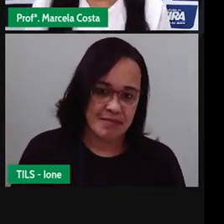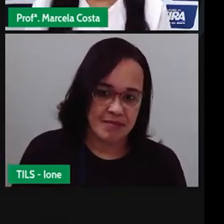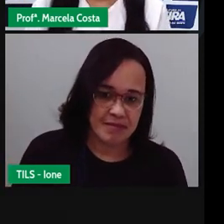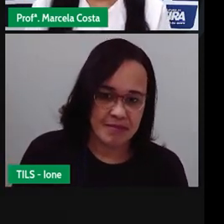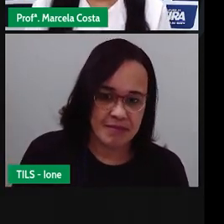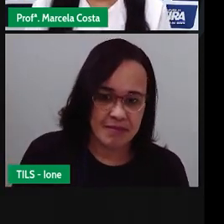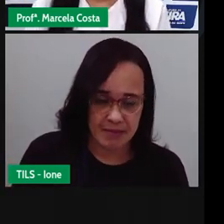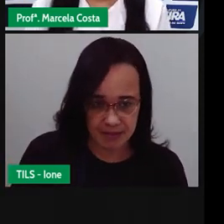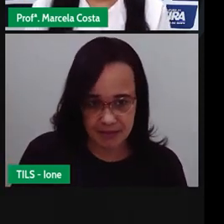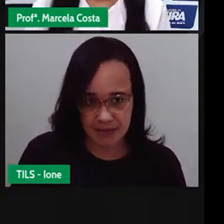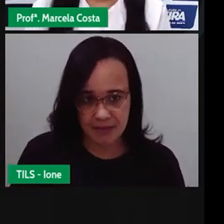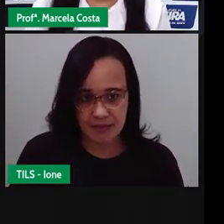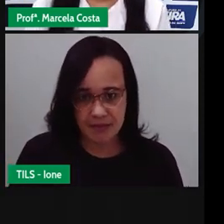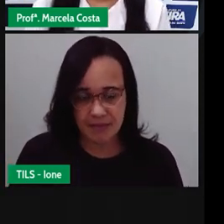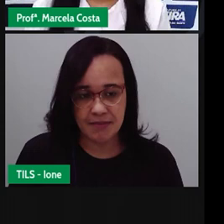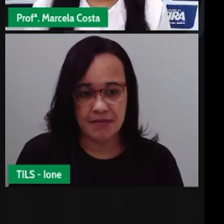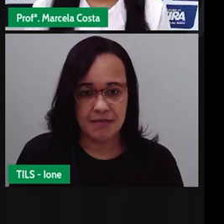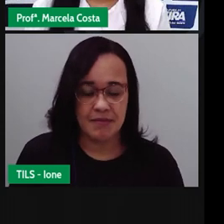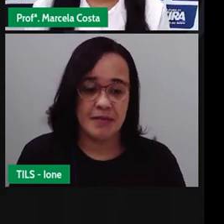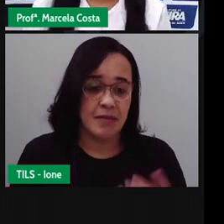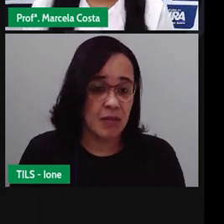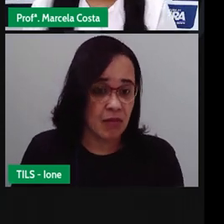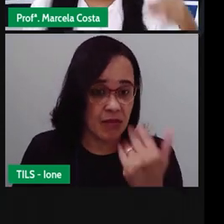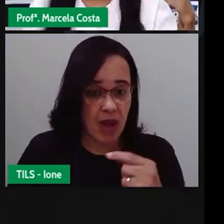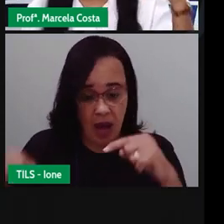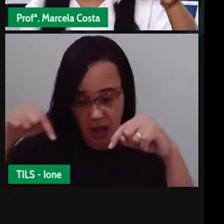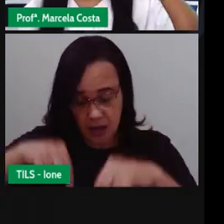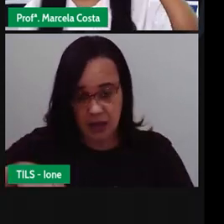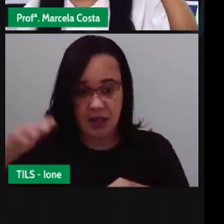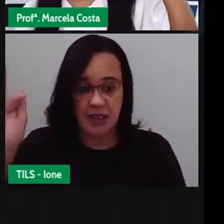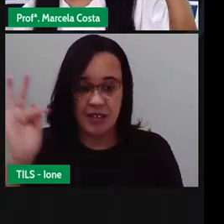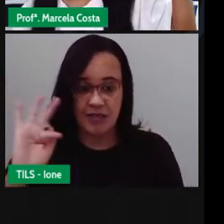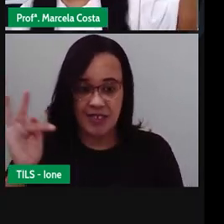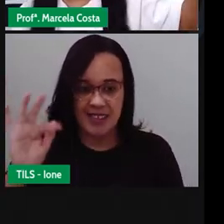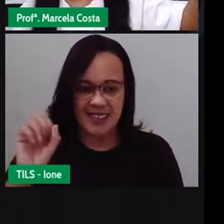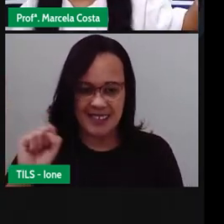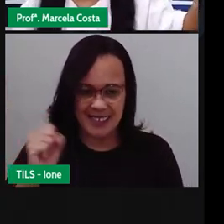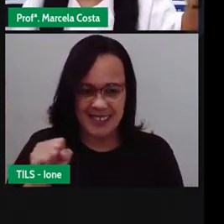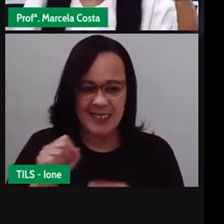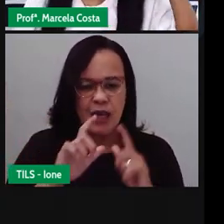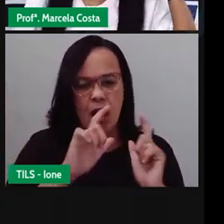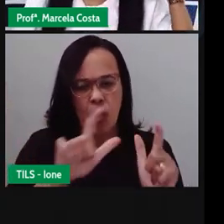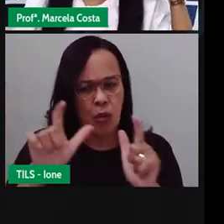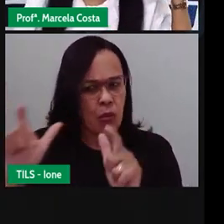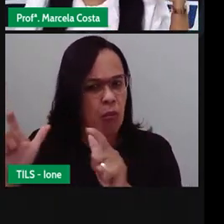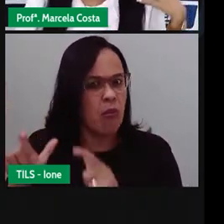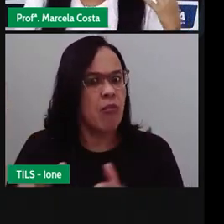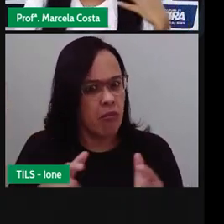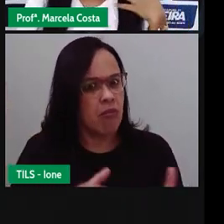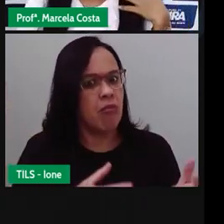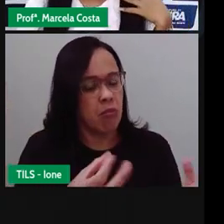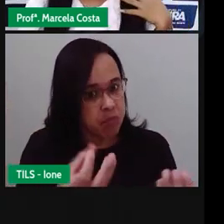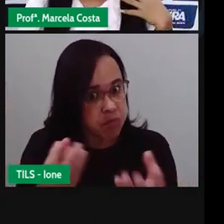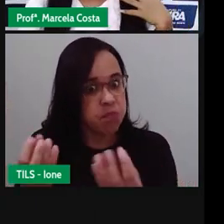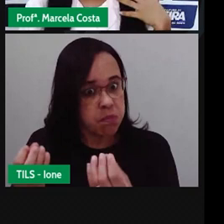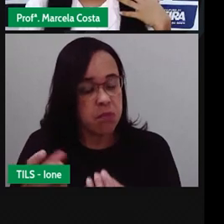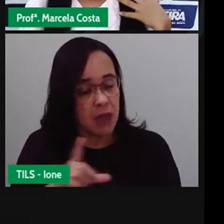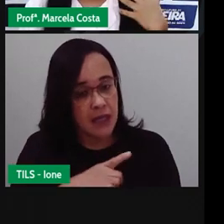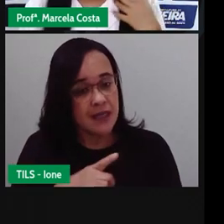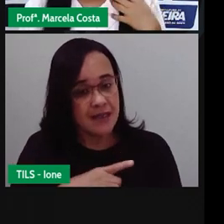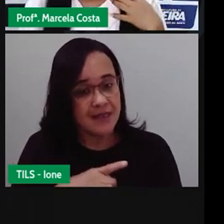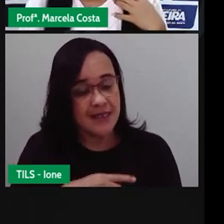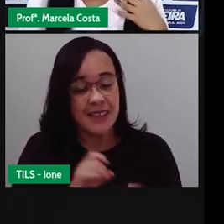Vamos ver aqui que, aqui em Feira de Santana, por exemplo, tem alguns espaços comercializados nesse tipo de